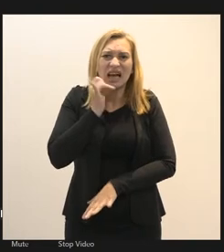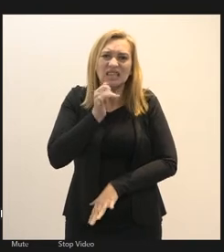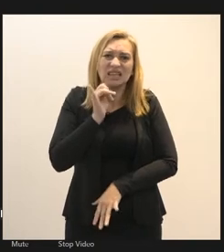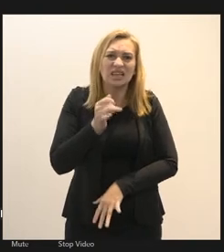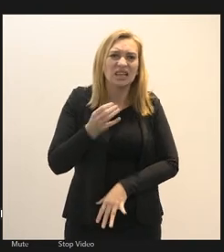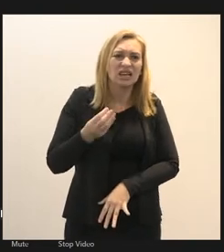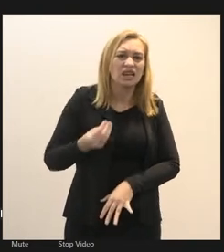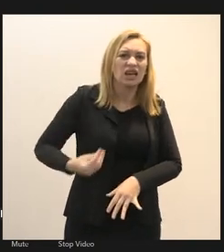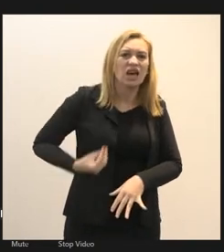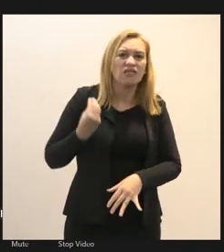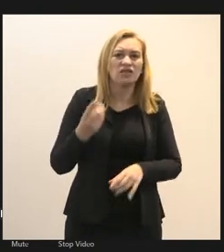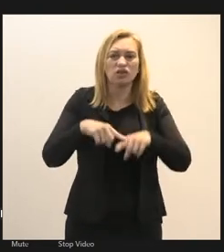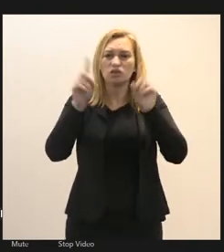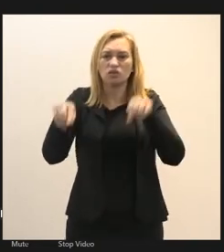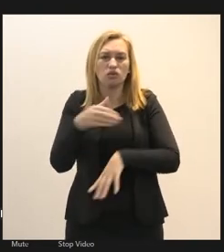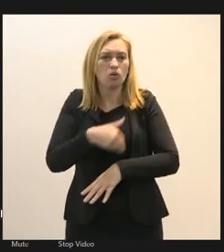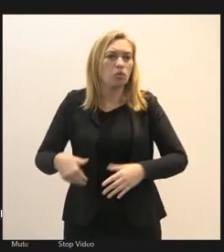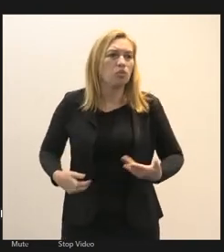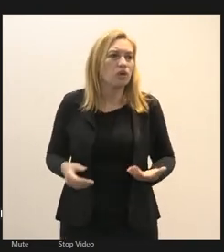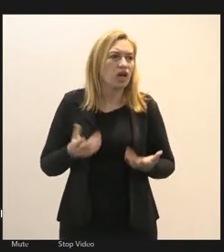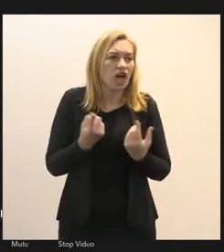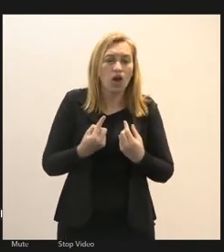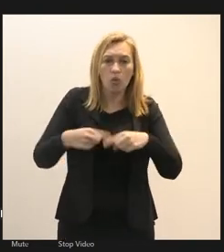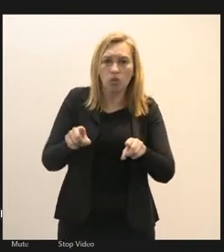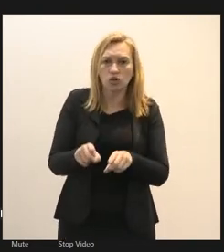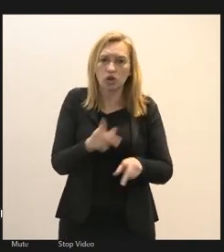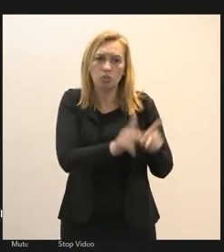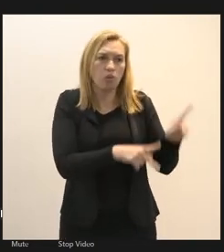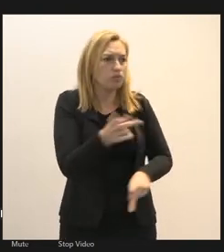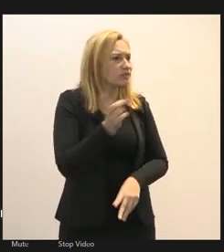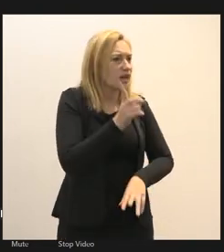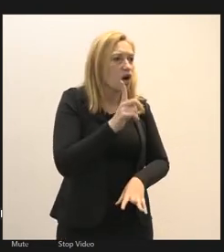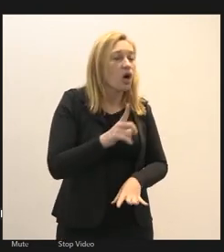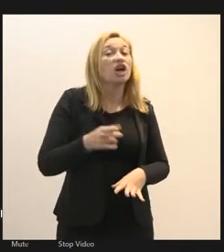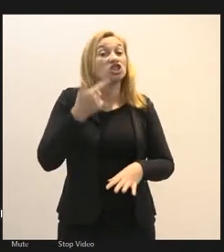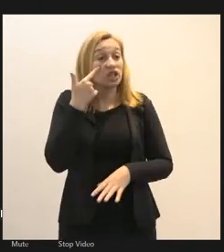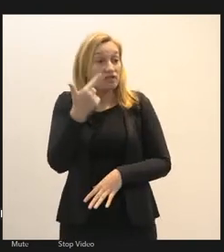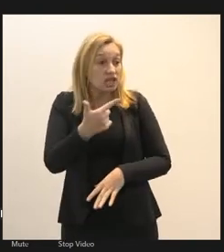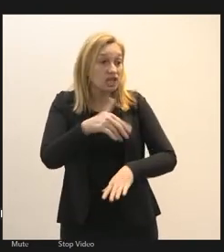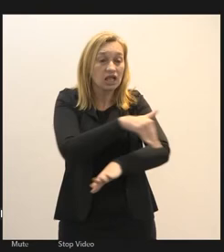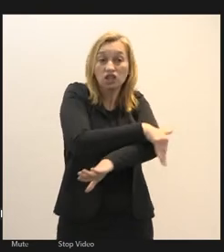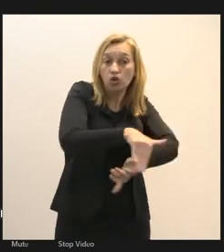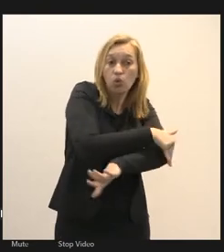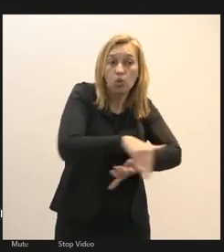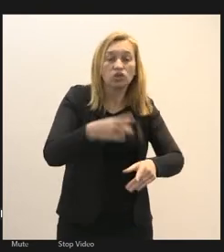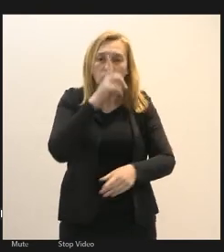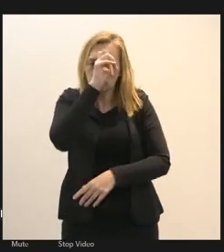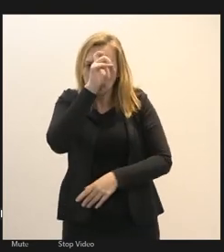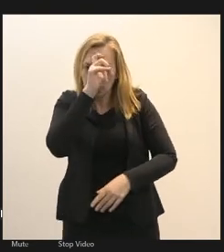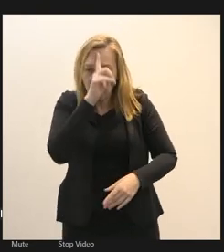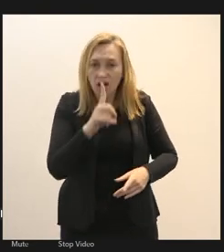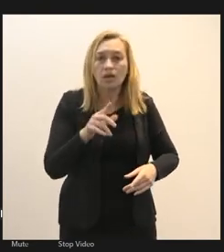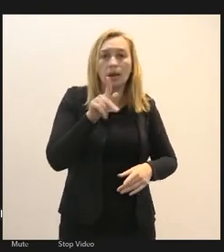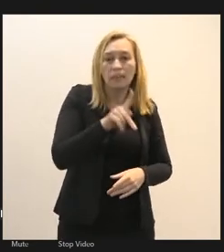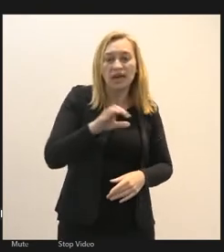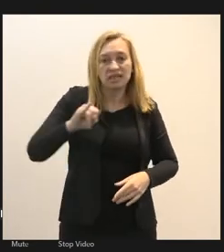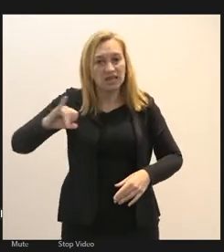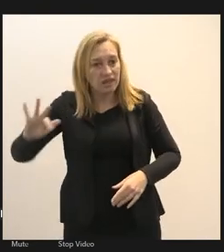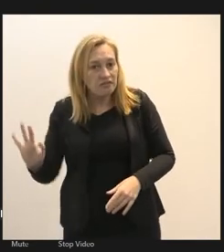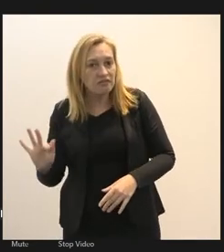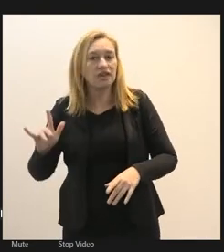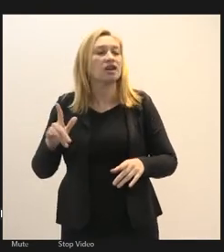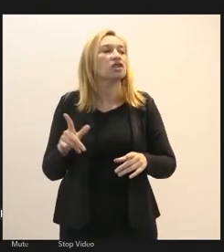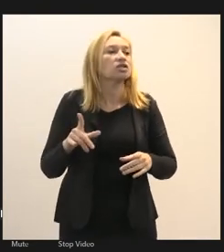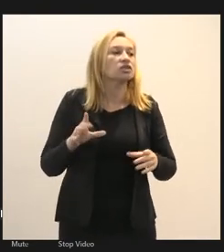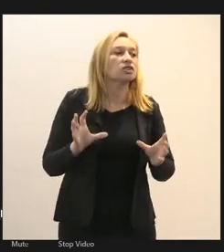vida que o serviço público é contra o cidadão na verdade a gente está aí nas ruas nos hospitais nas PSF nas